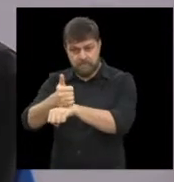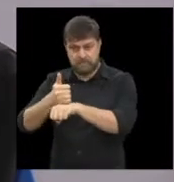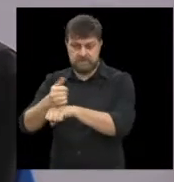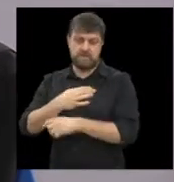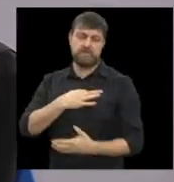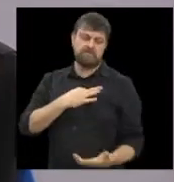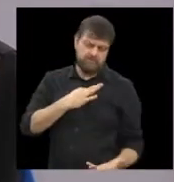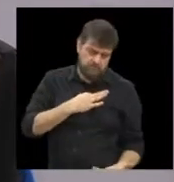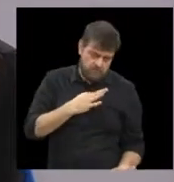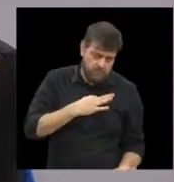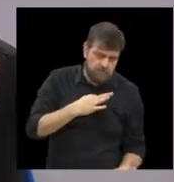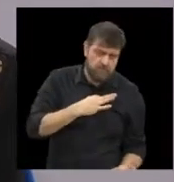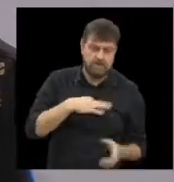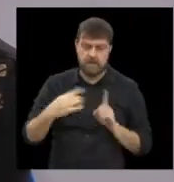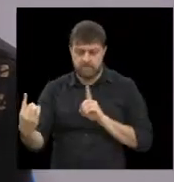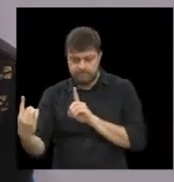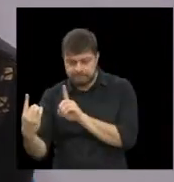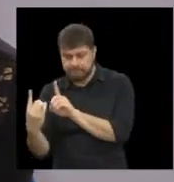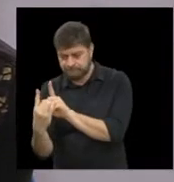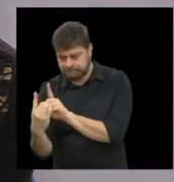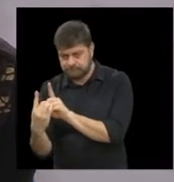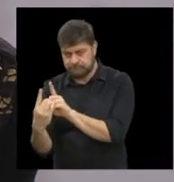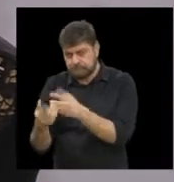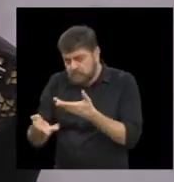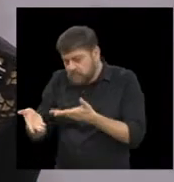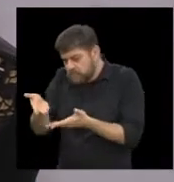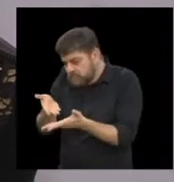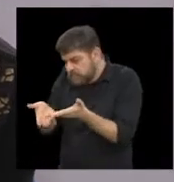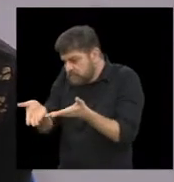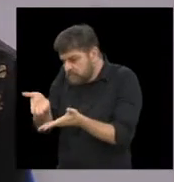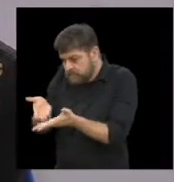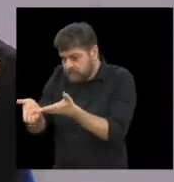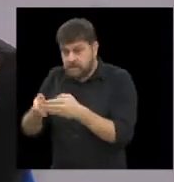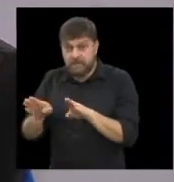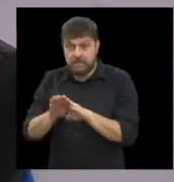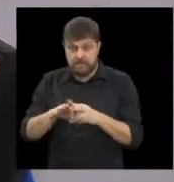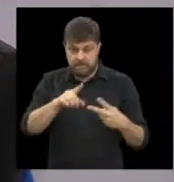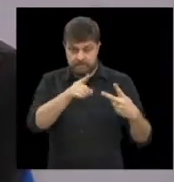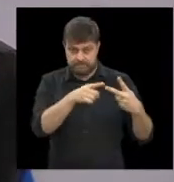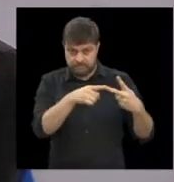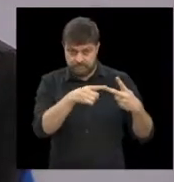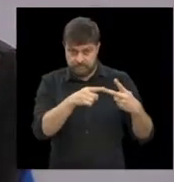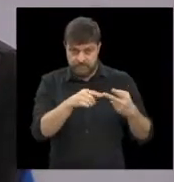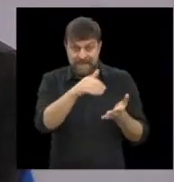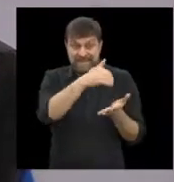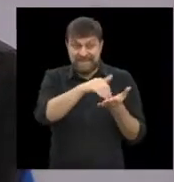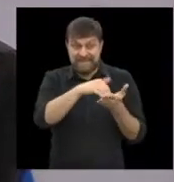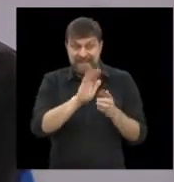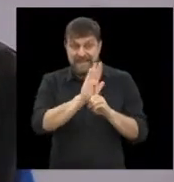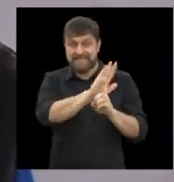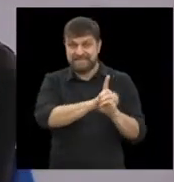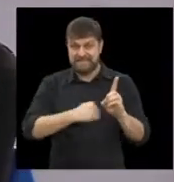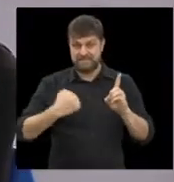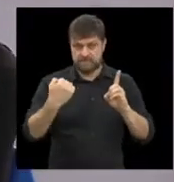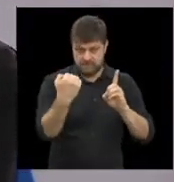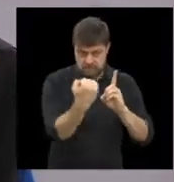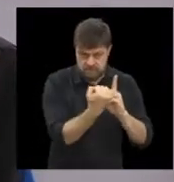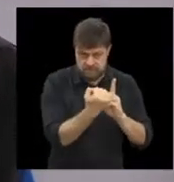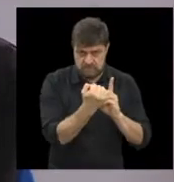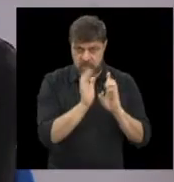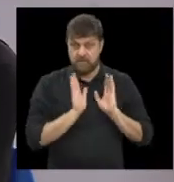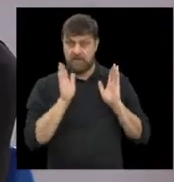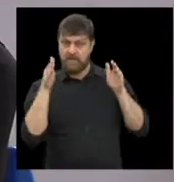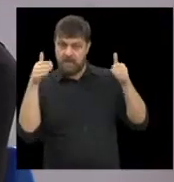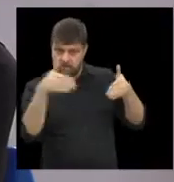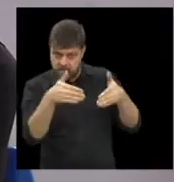a fazer esse atendimento. E temos o programa da assistência social, que é um programa específico e cofinanciado pela